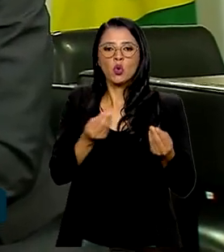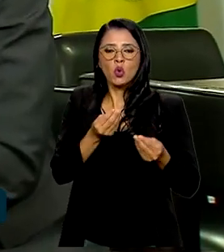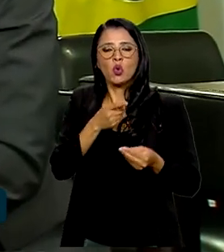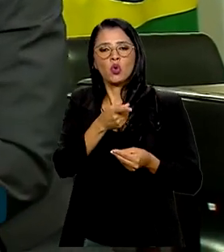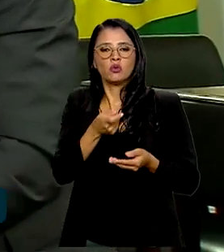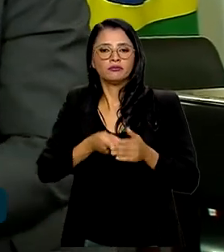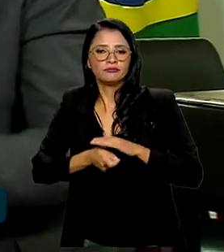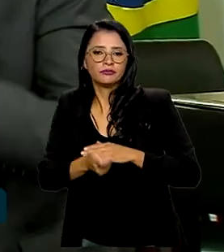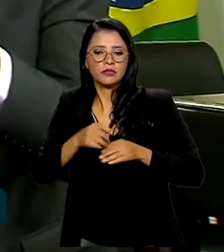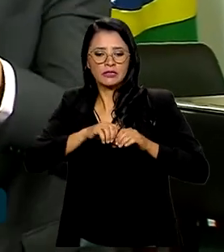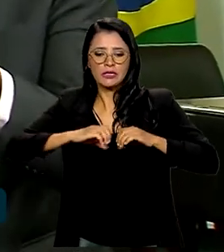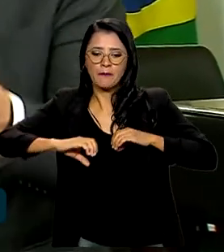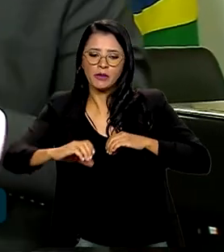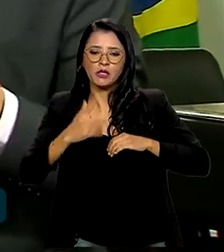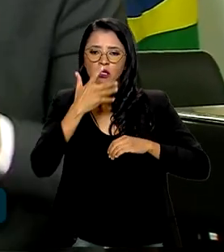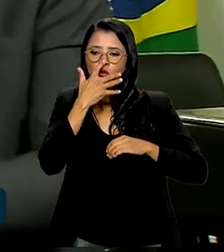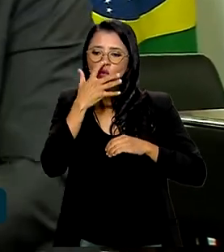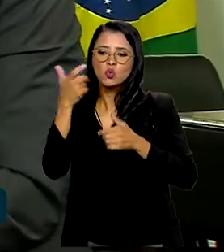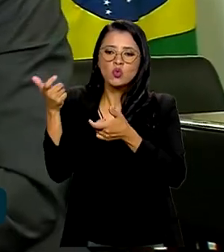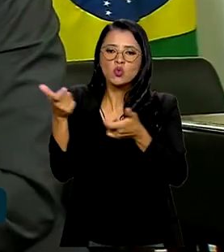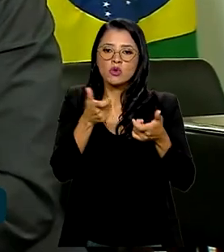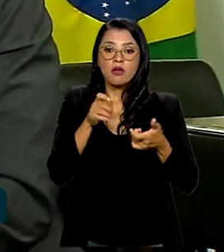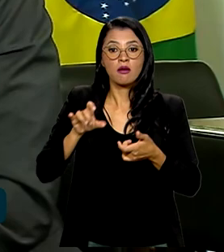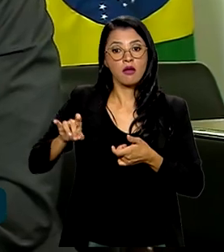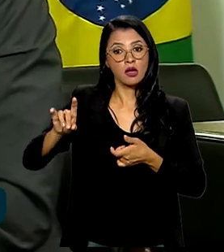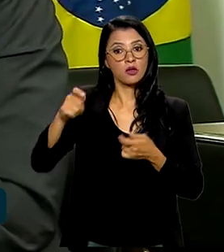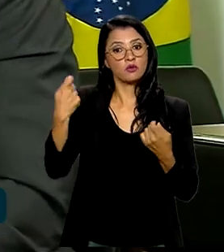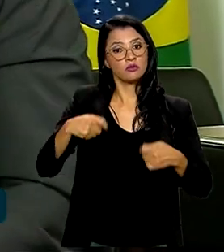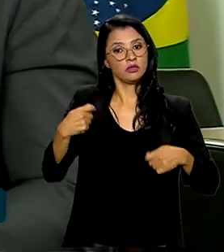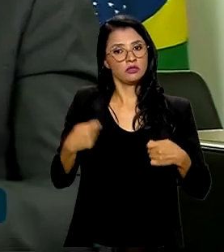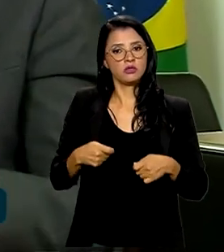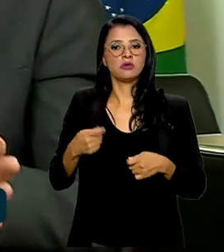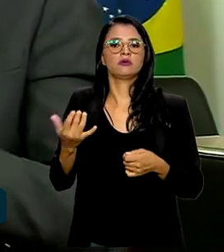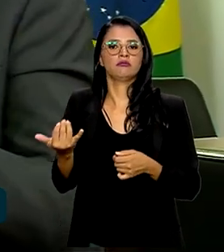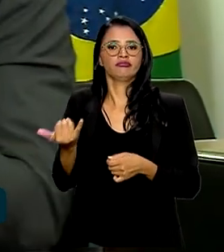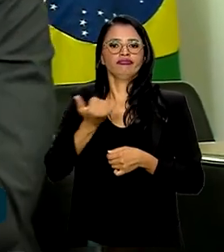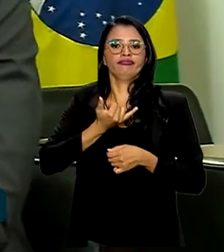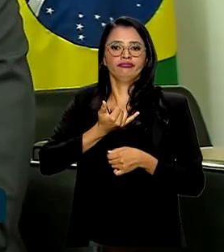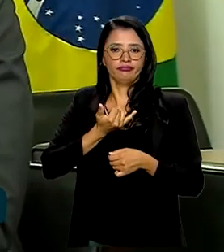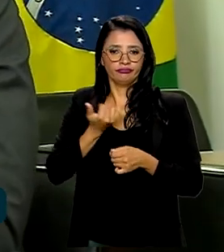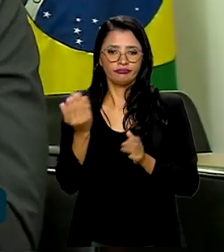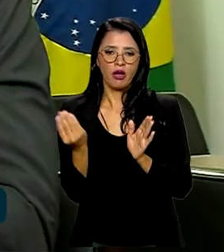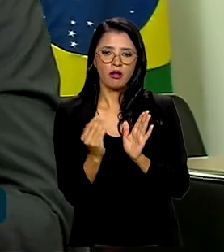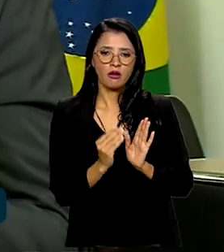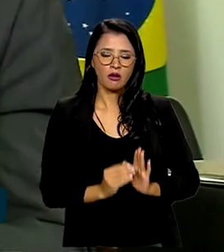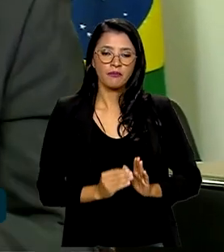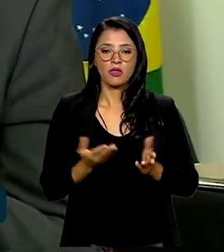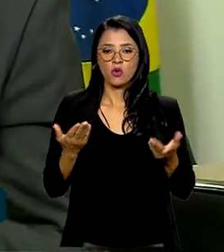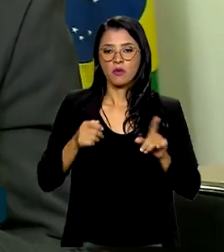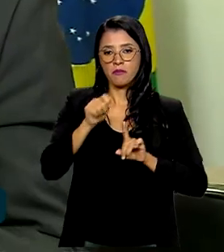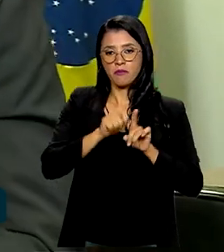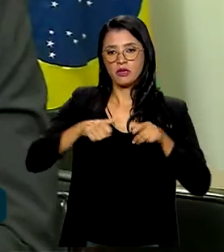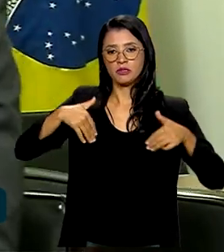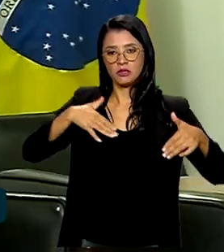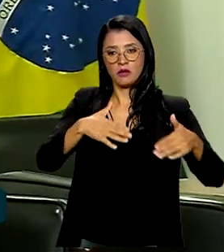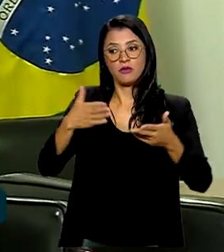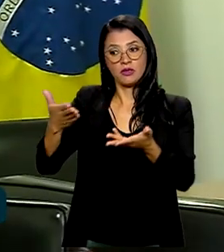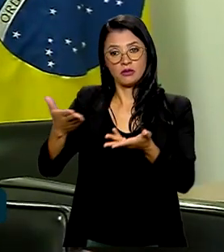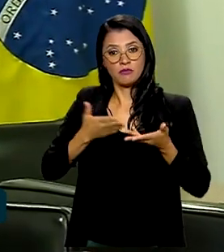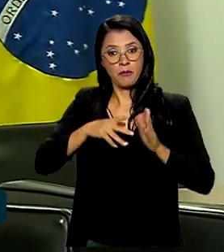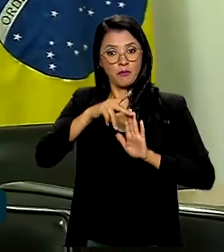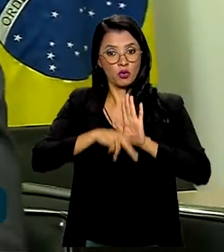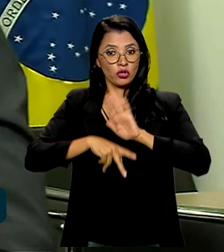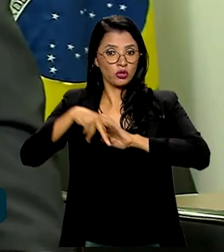saneamento, identificando qual era a demanda de cada um dos estados. E agora, em setembro, nós vamos receber projetos dos